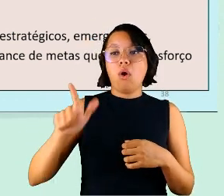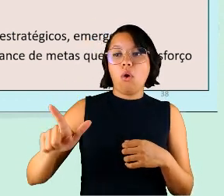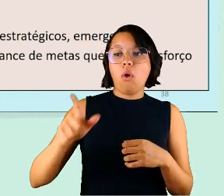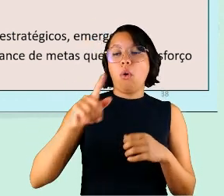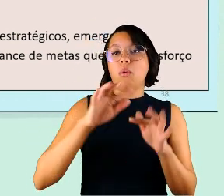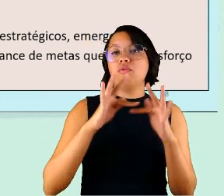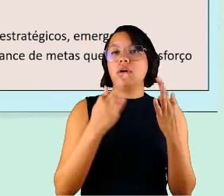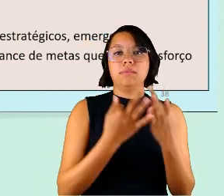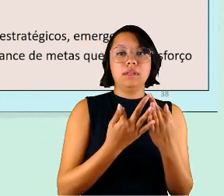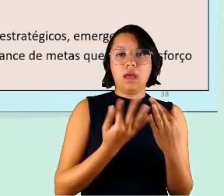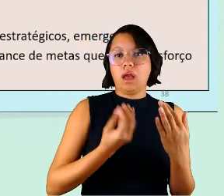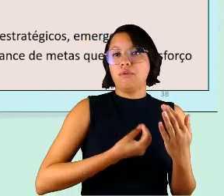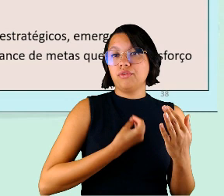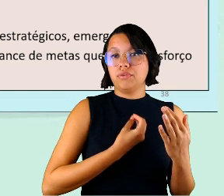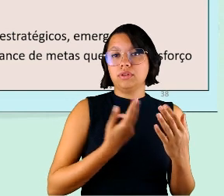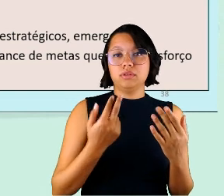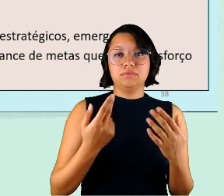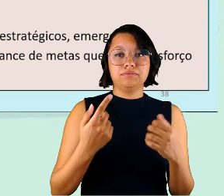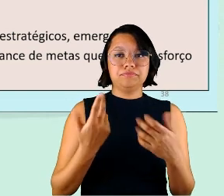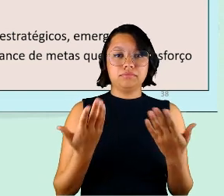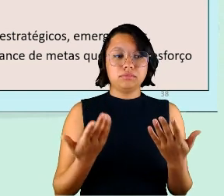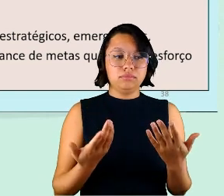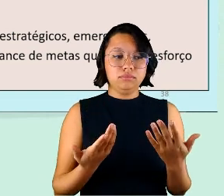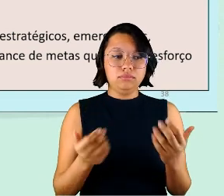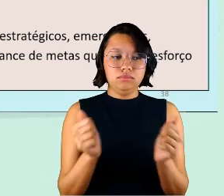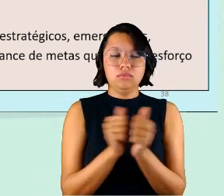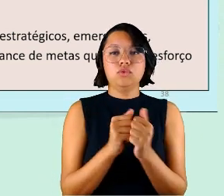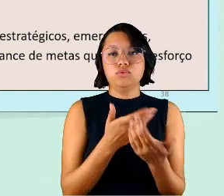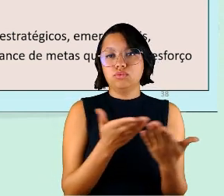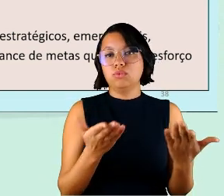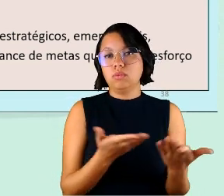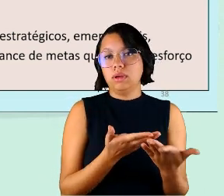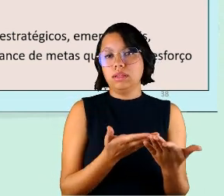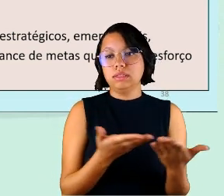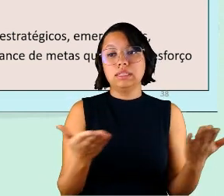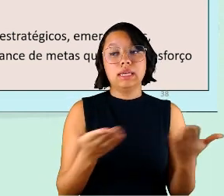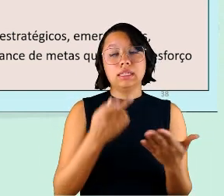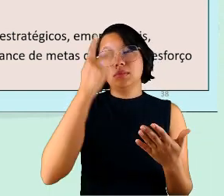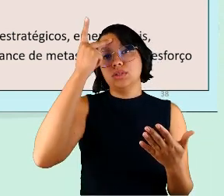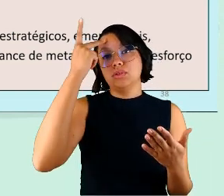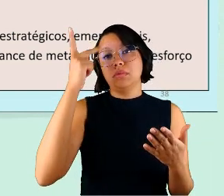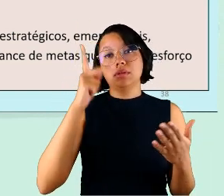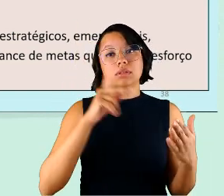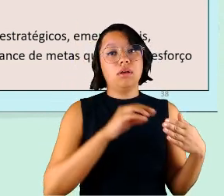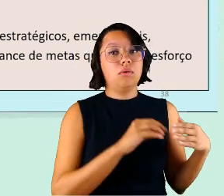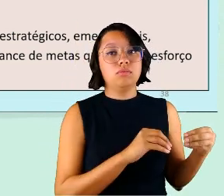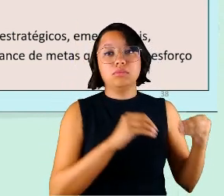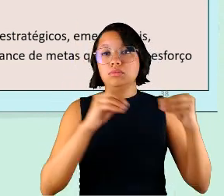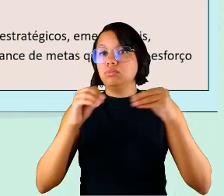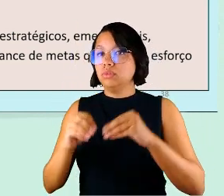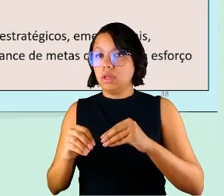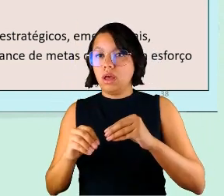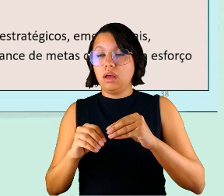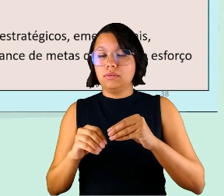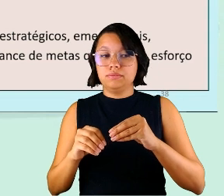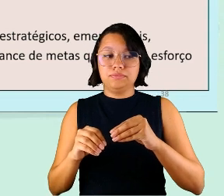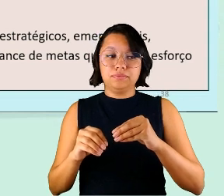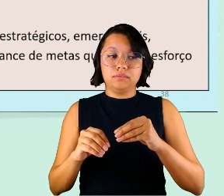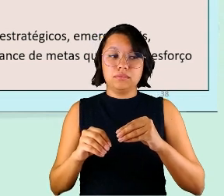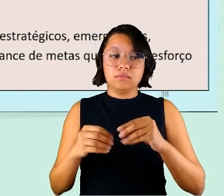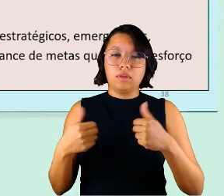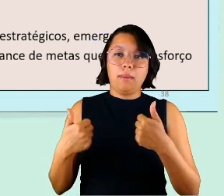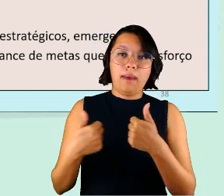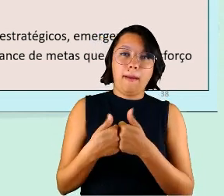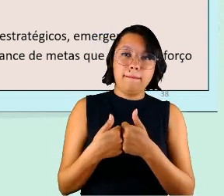familiares residindo e com elas né e que essas pessoas também não se mudaram que algumas mudaram para se